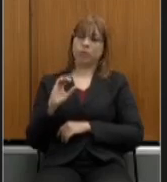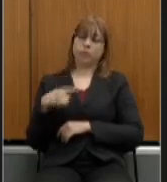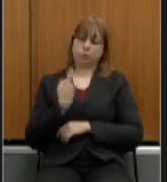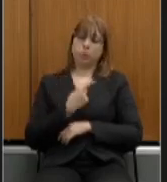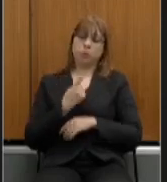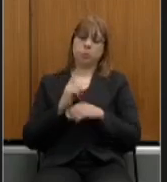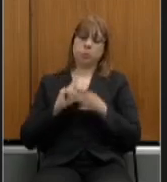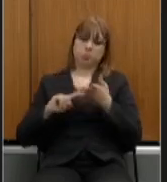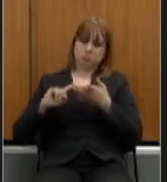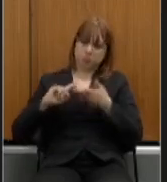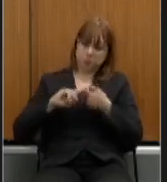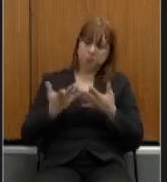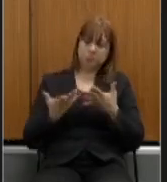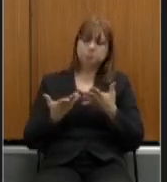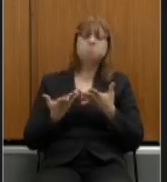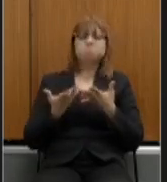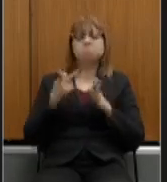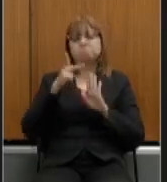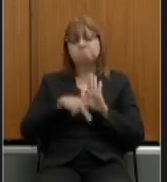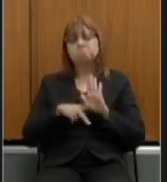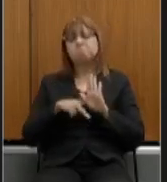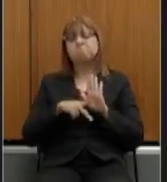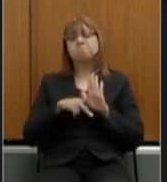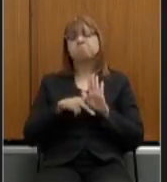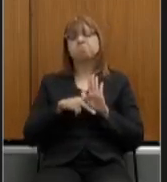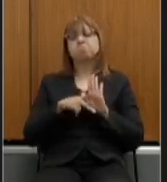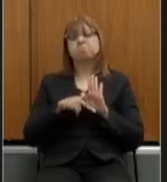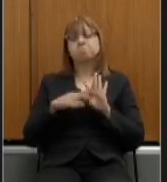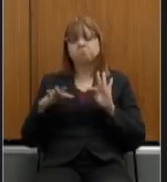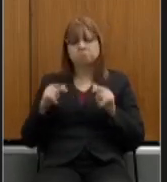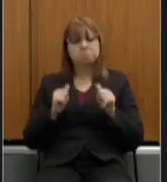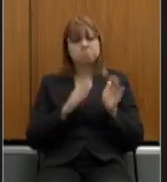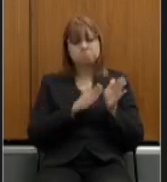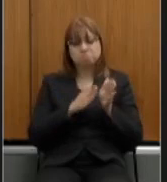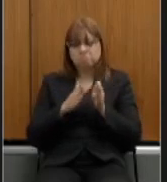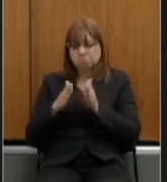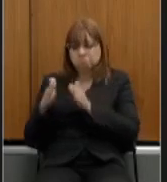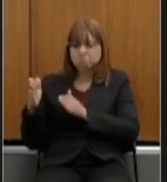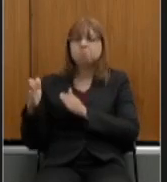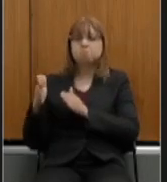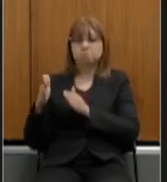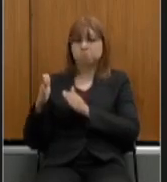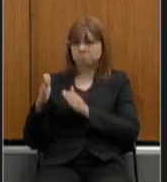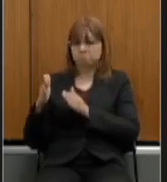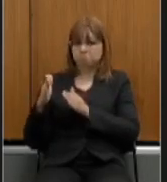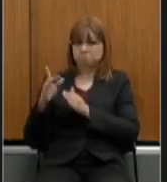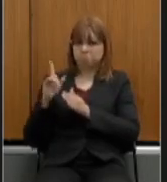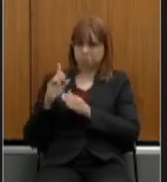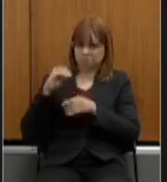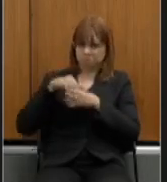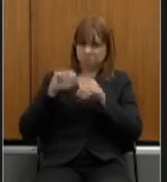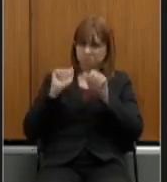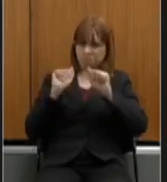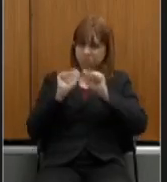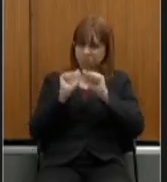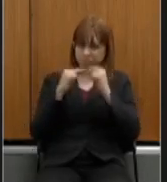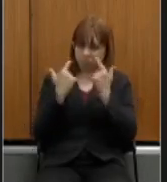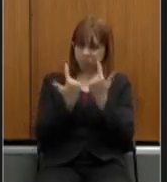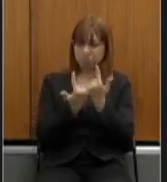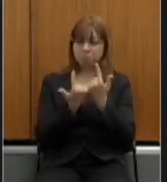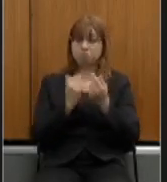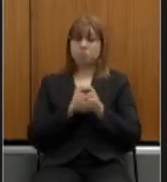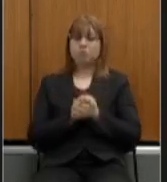colocamos os projetos então na ordem do dia da Assembleia Legislativa e